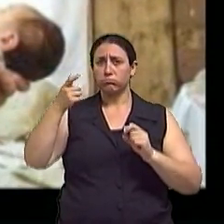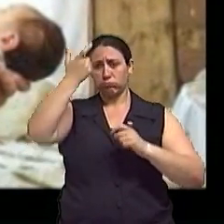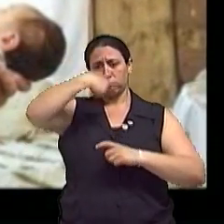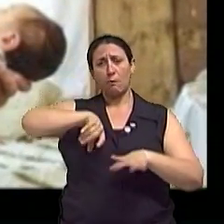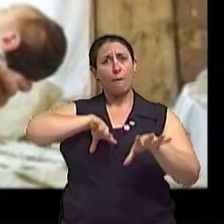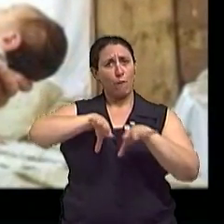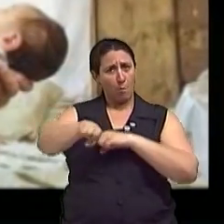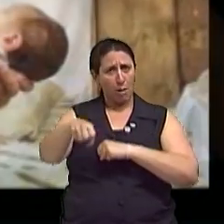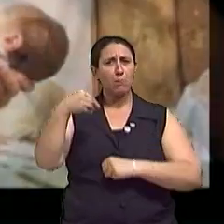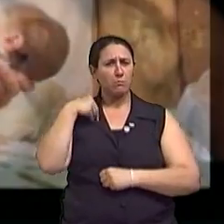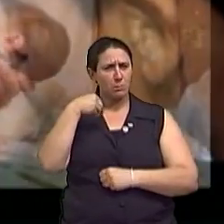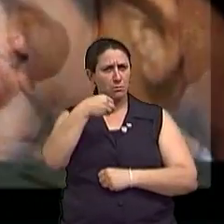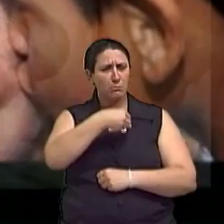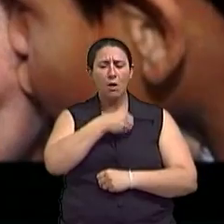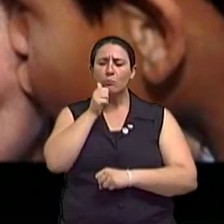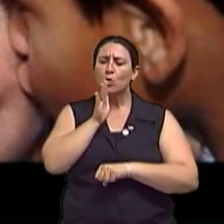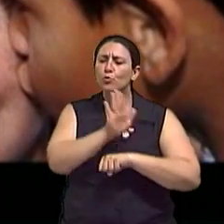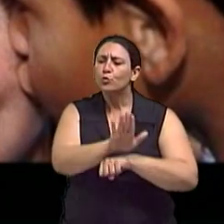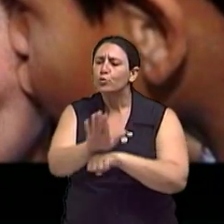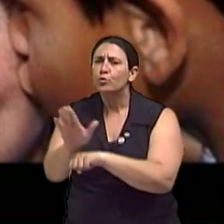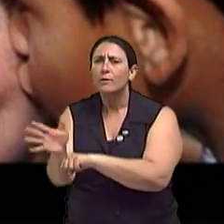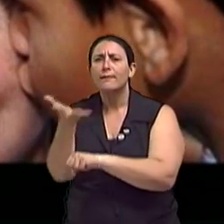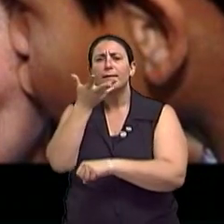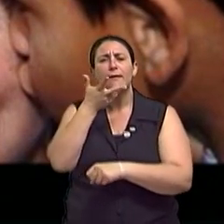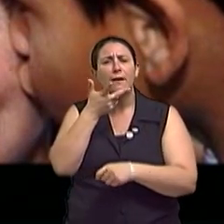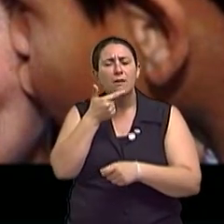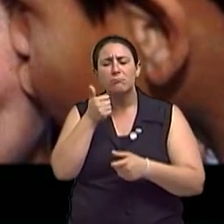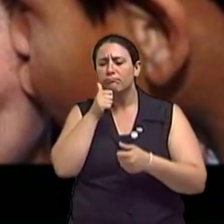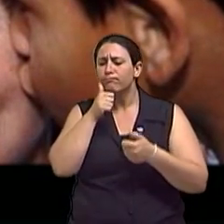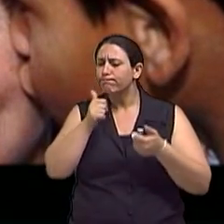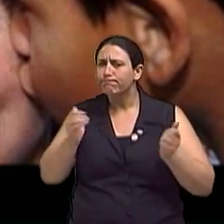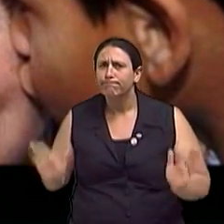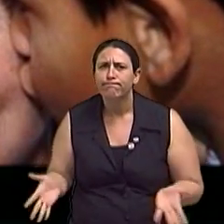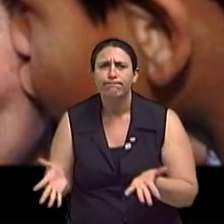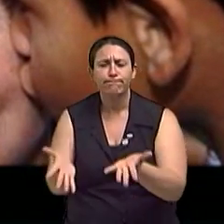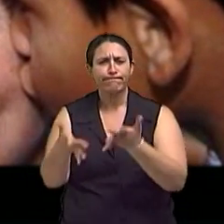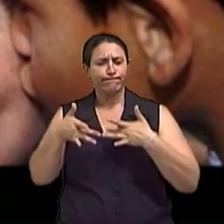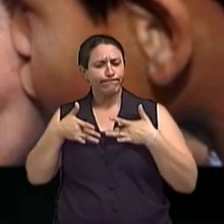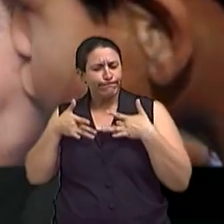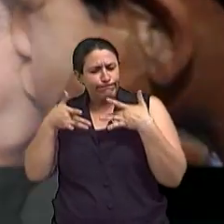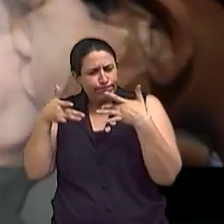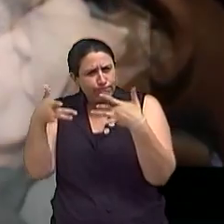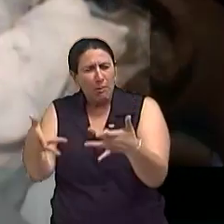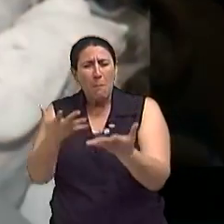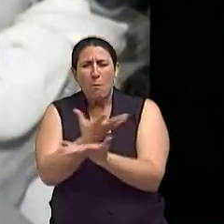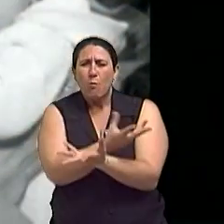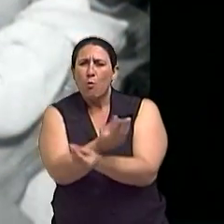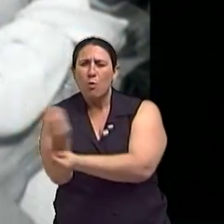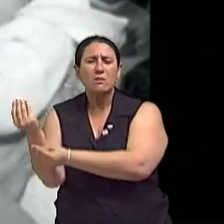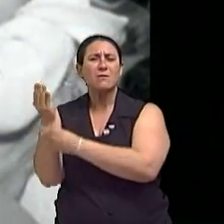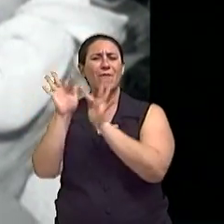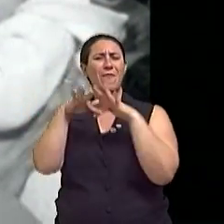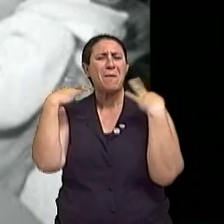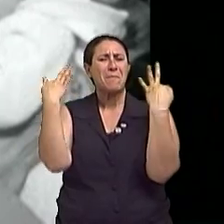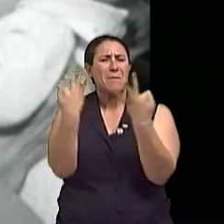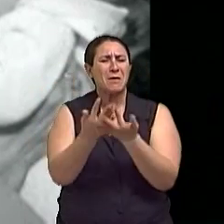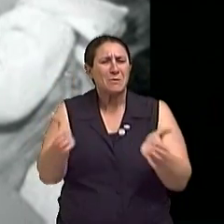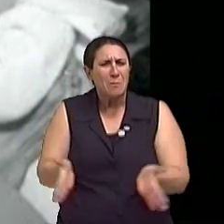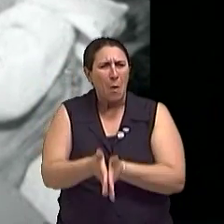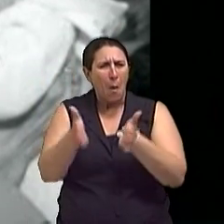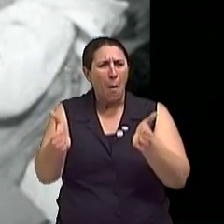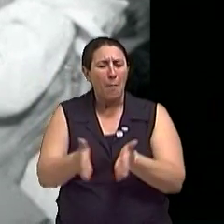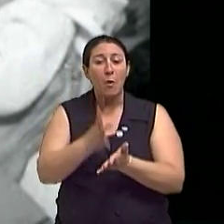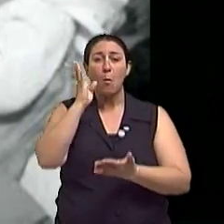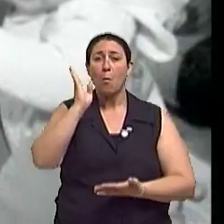da mortalidade infantil e estendeu sua solidariedade a famílias pobres de mais de 4 mil municípios